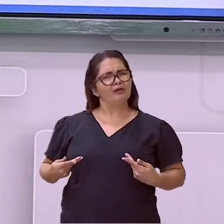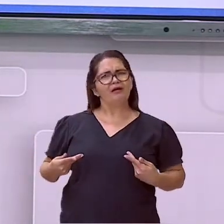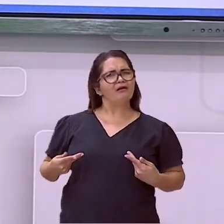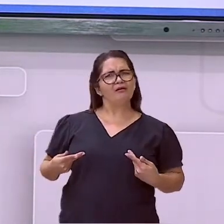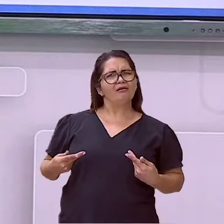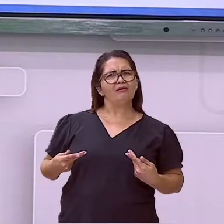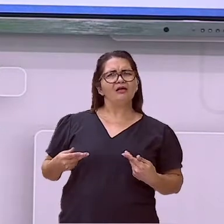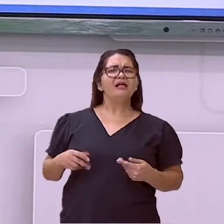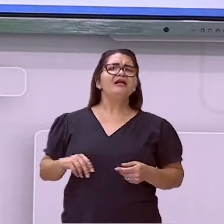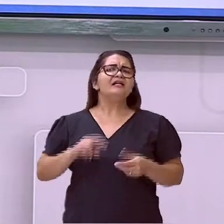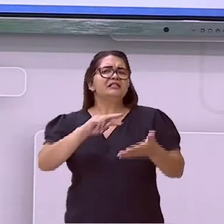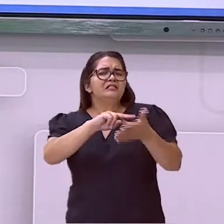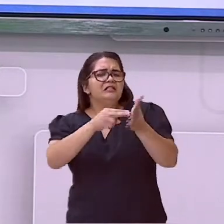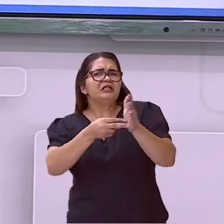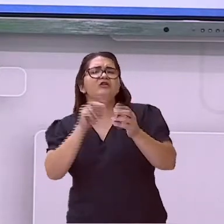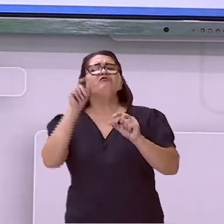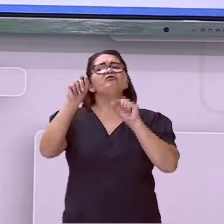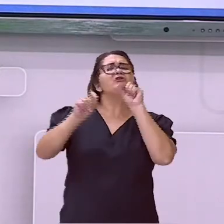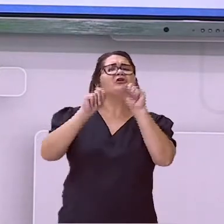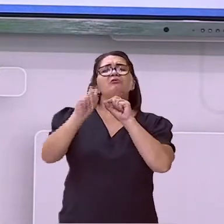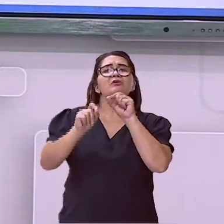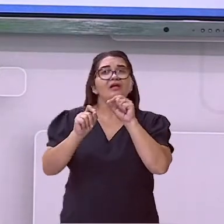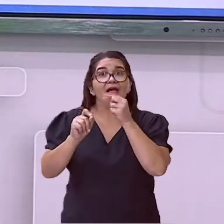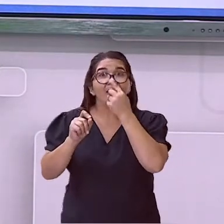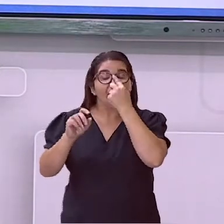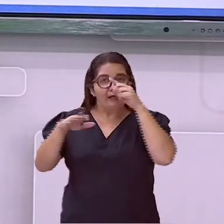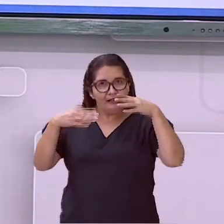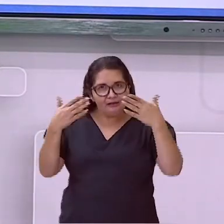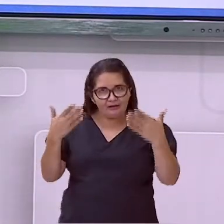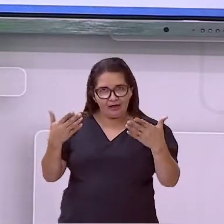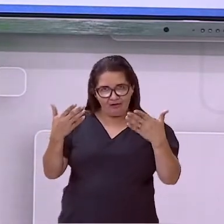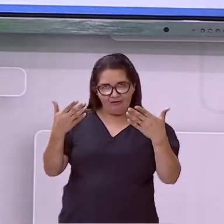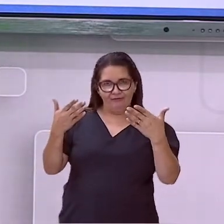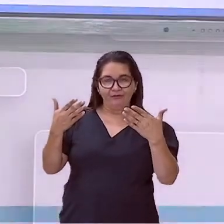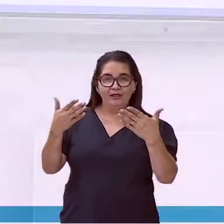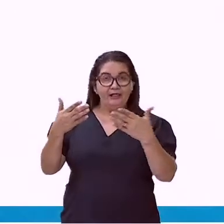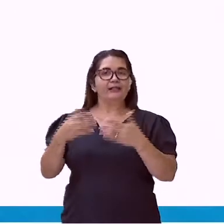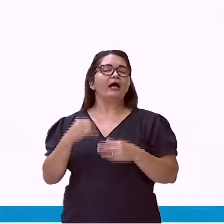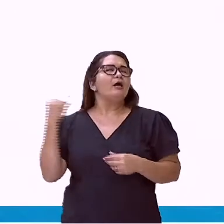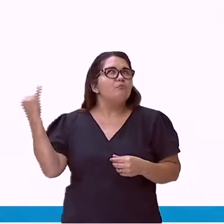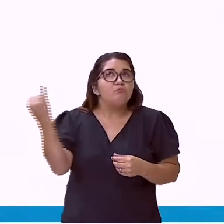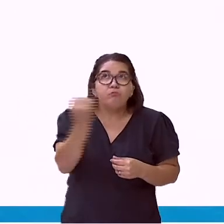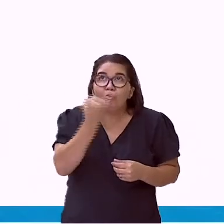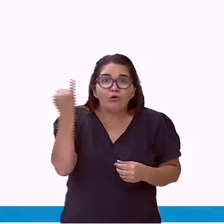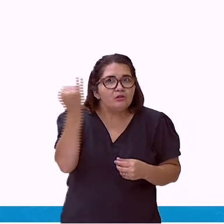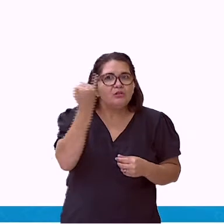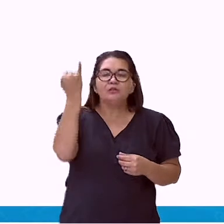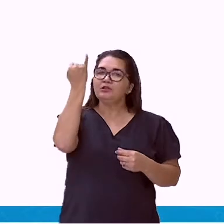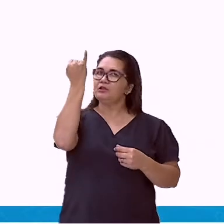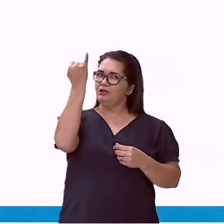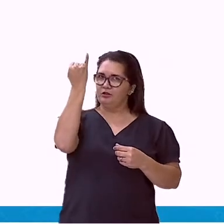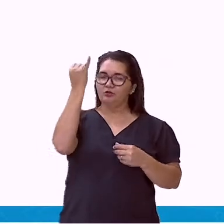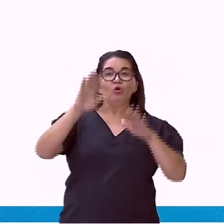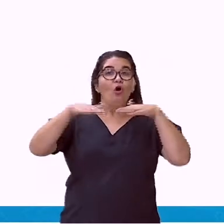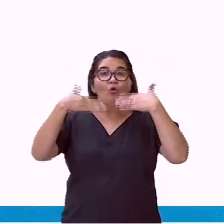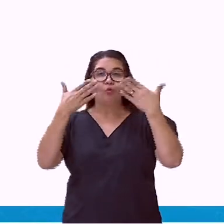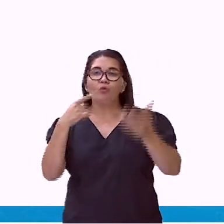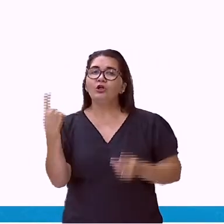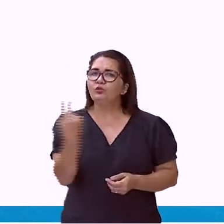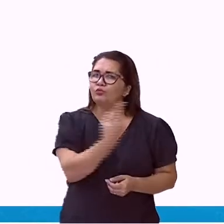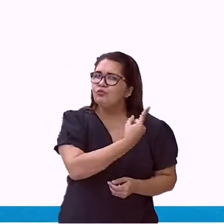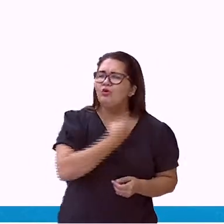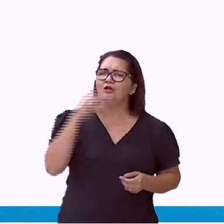Então, o sistema reprodutor humano, ele tem extrema importância quando a gente fala da